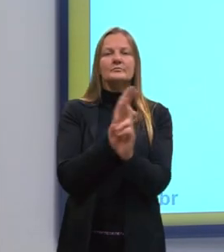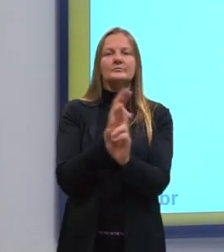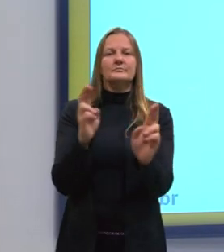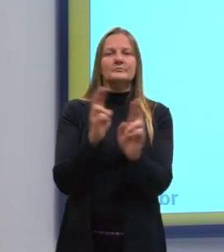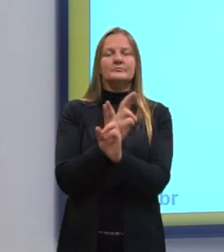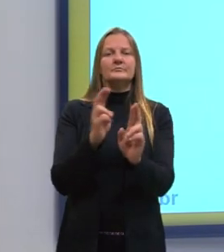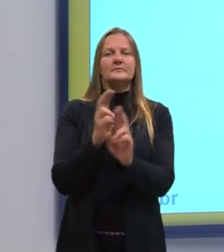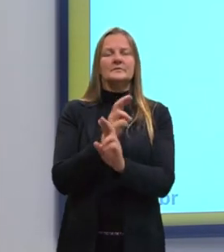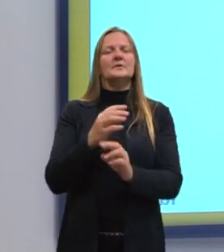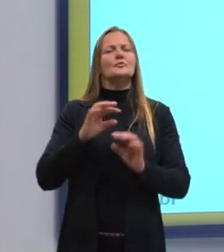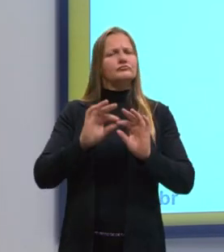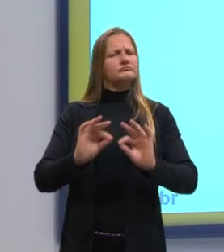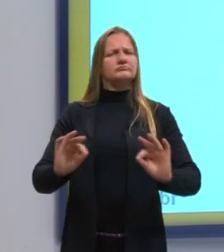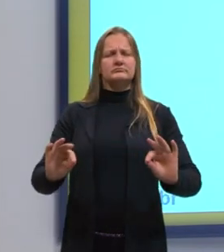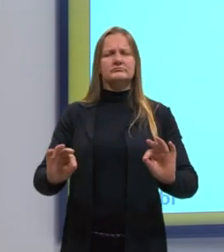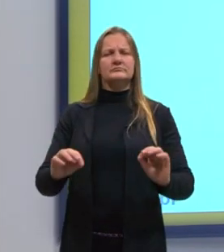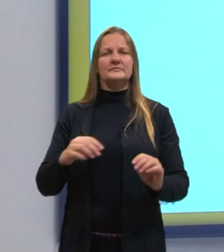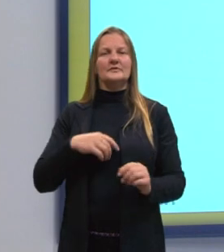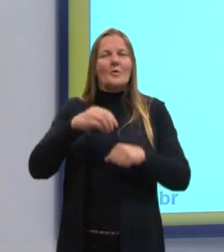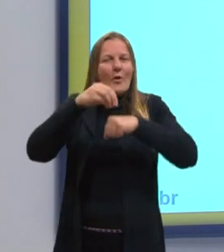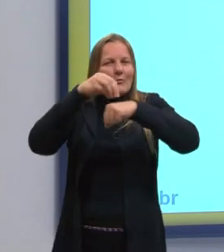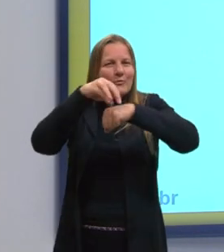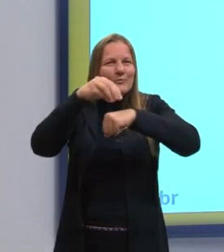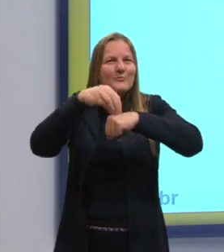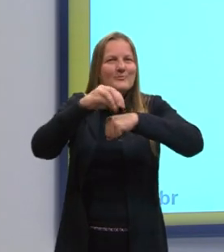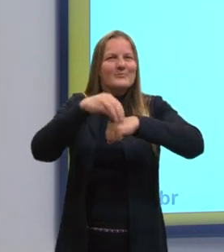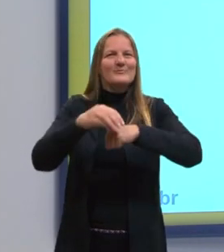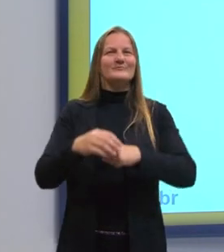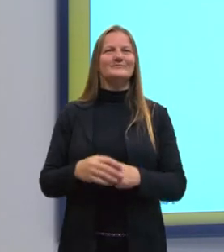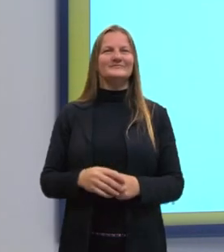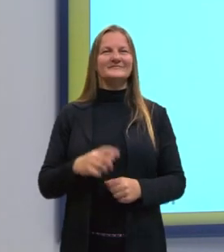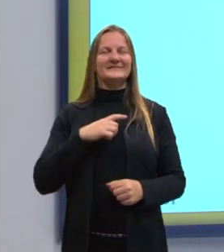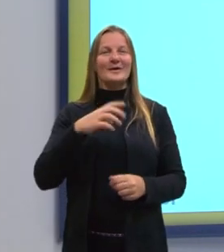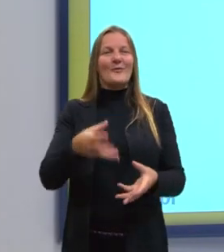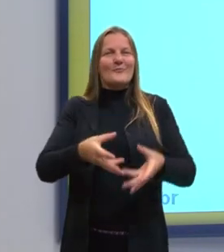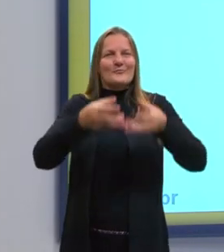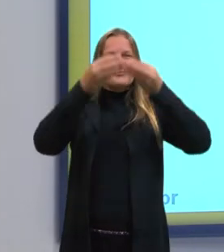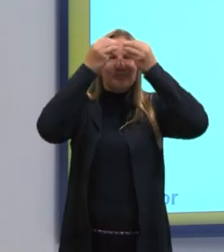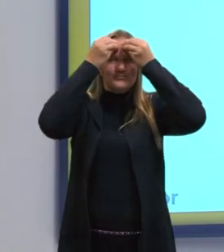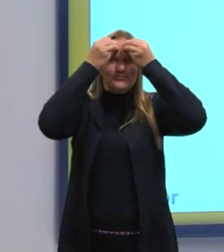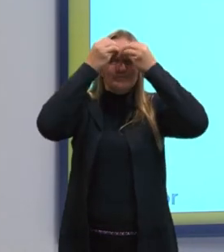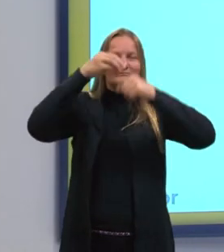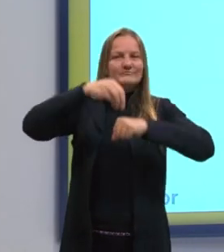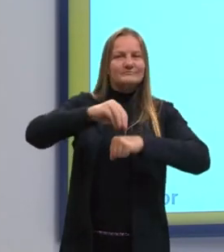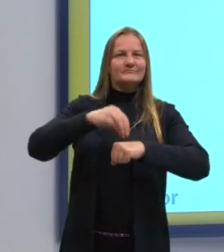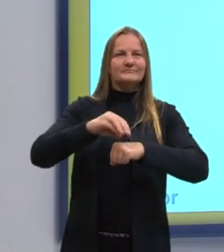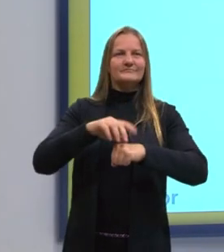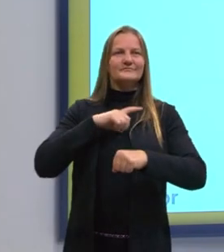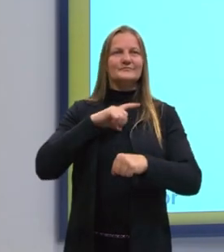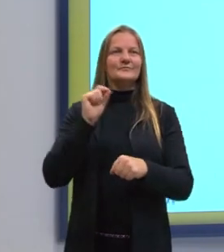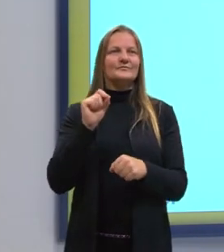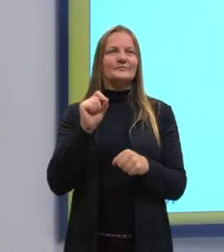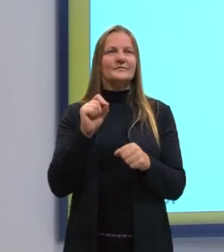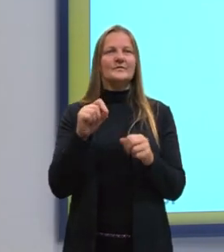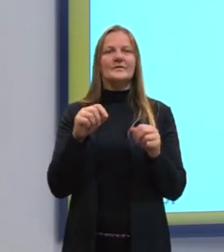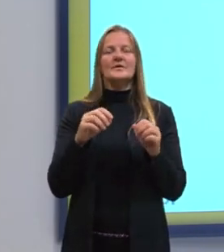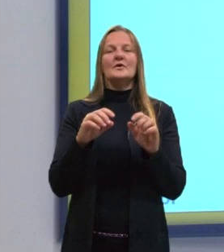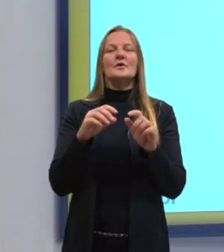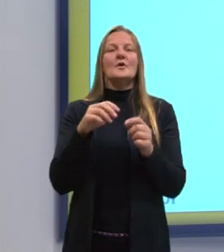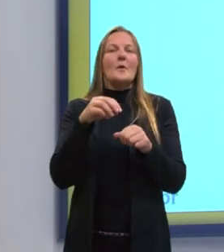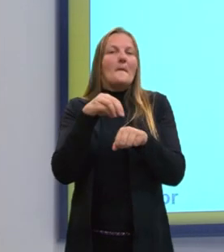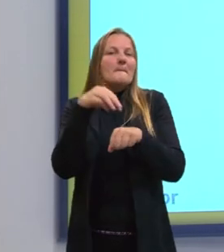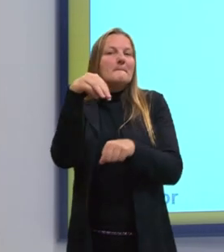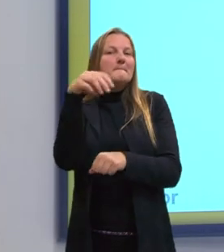né, comumente, né, um macete para decorar. Isso aqui, né, para lembrar, é que macete,